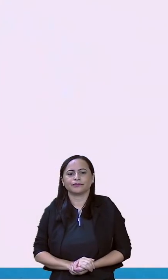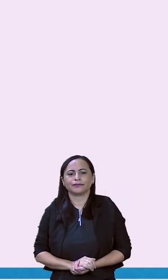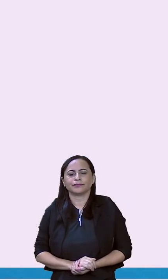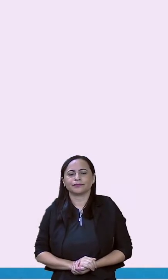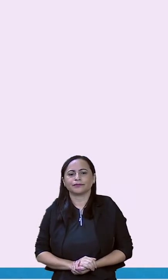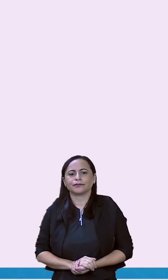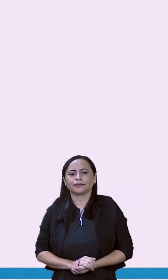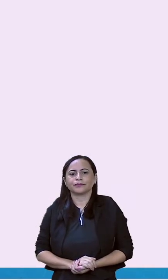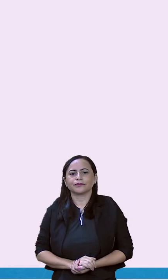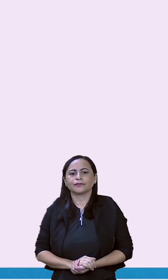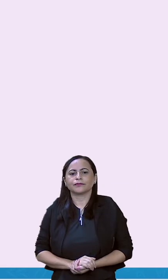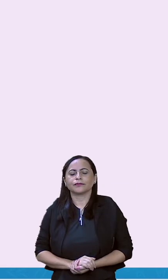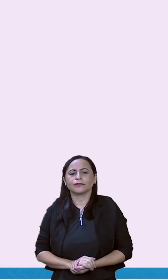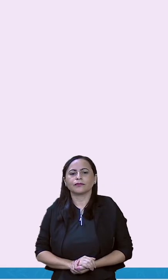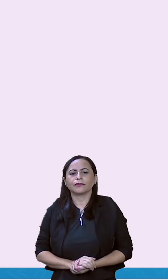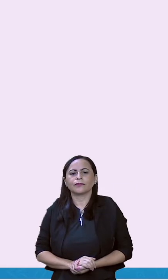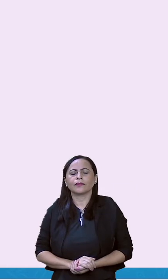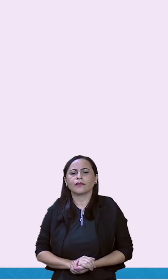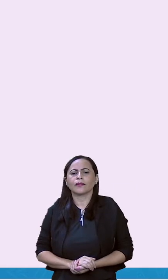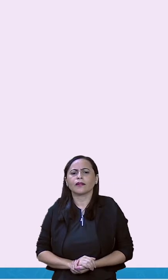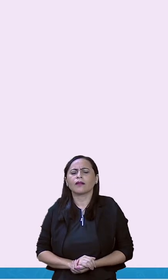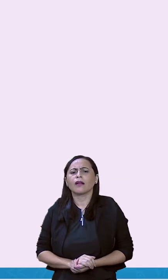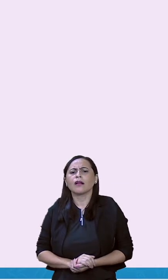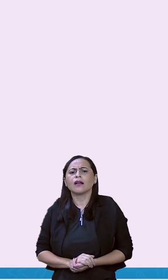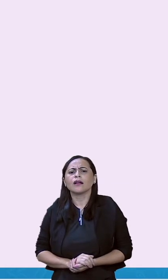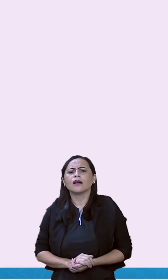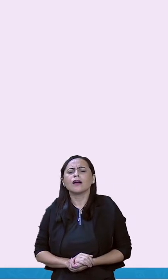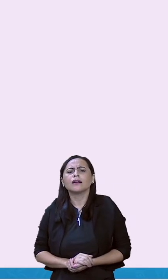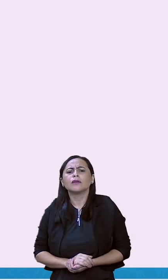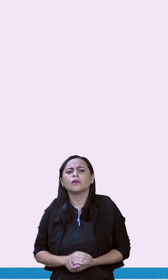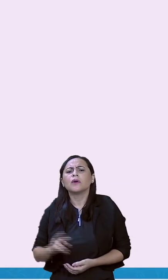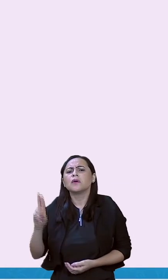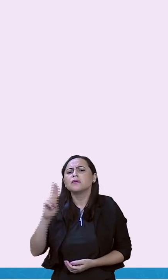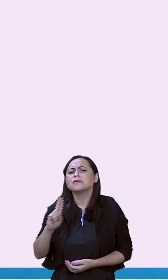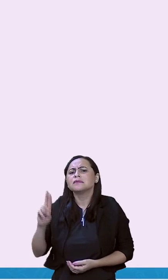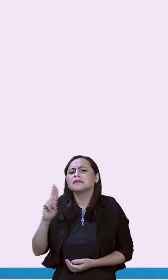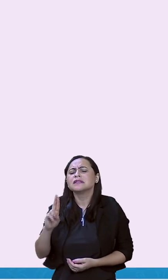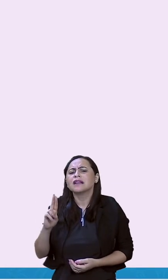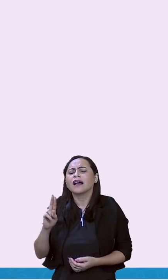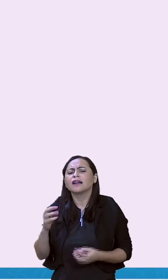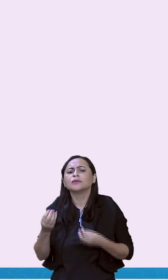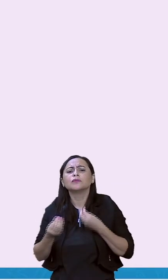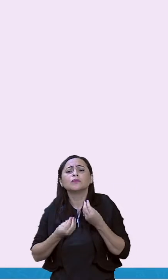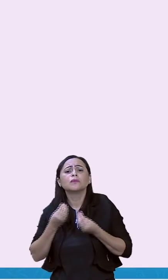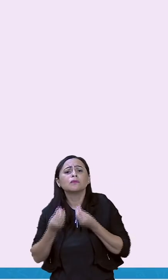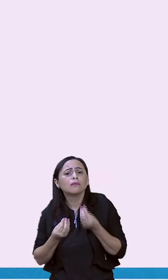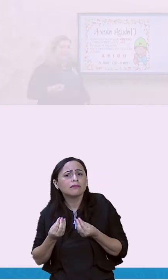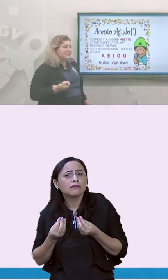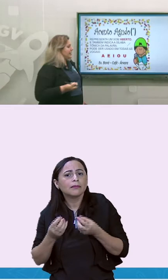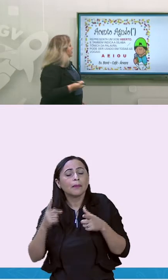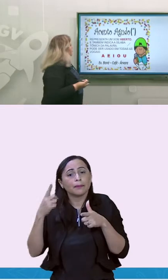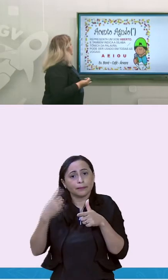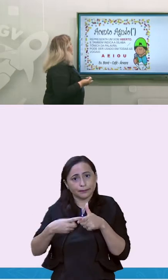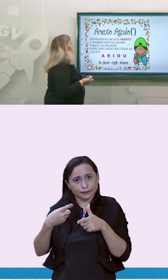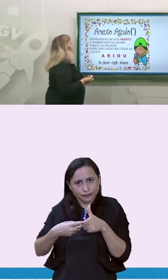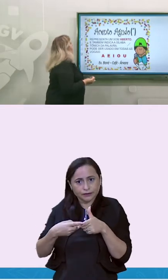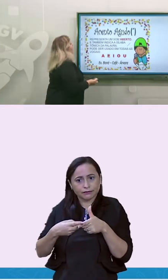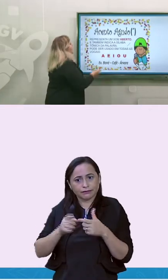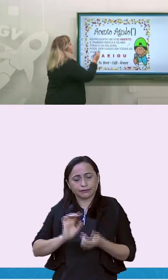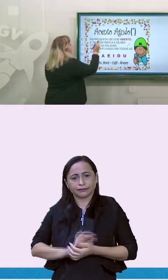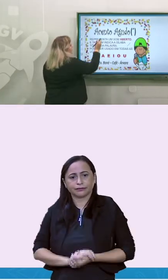Em pezinho. Para que serve o acento agudo? E como que a gente utiliza esse acento?